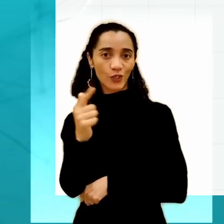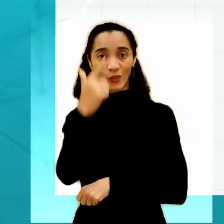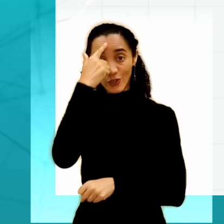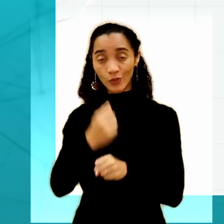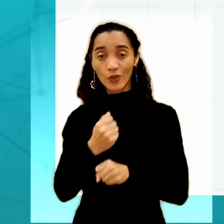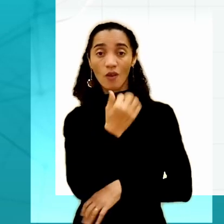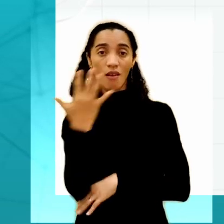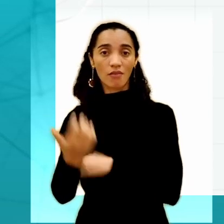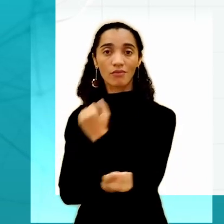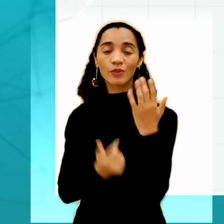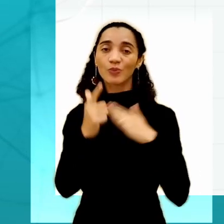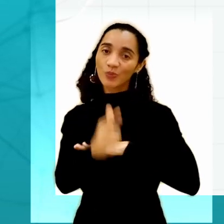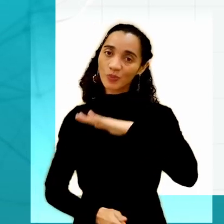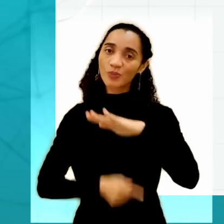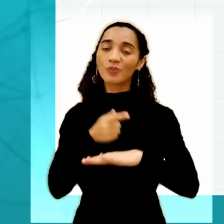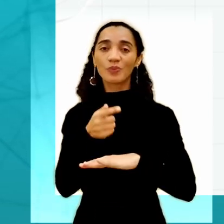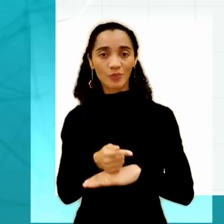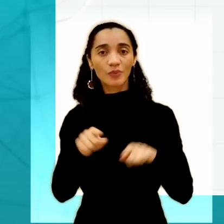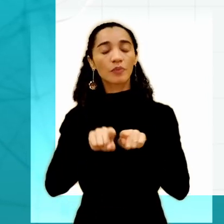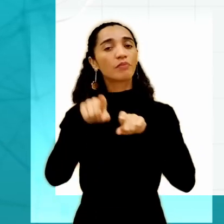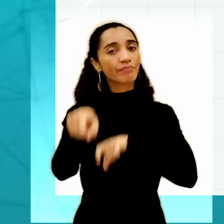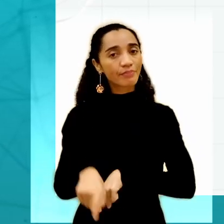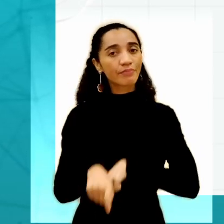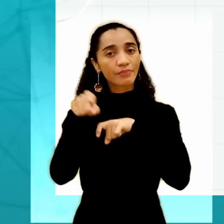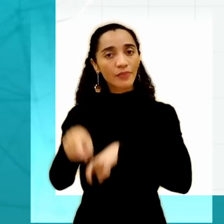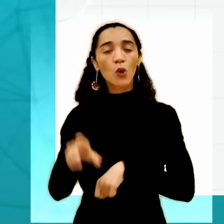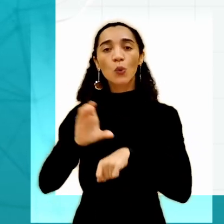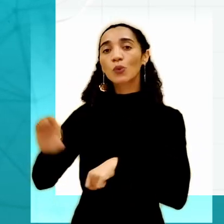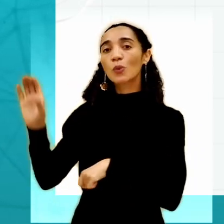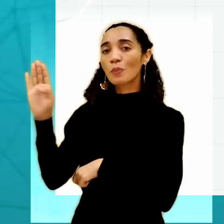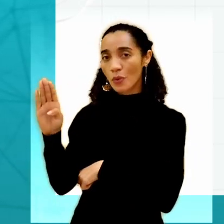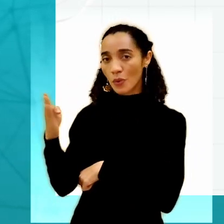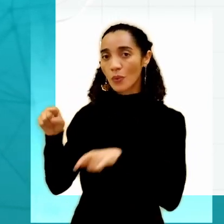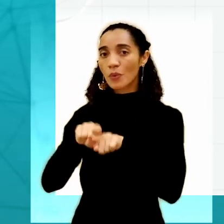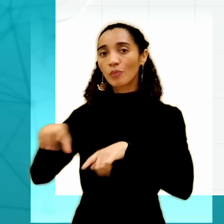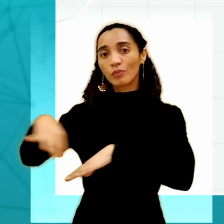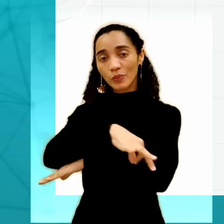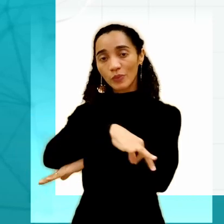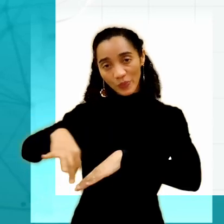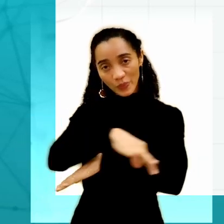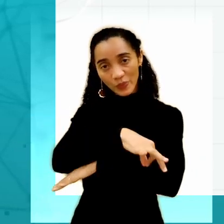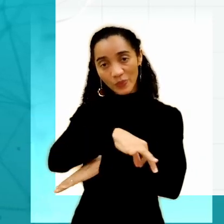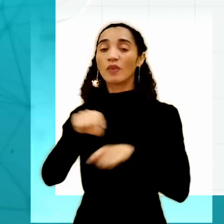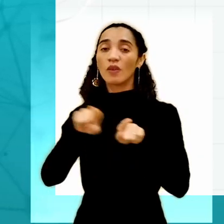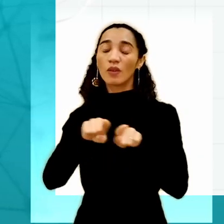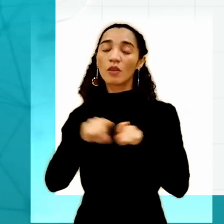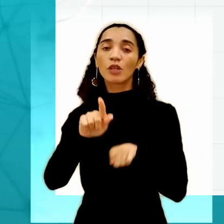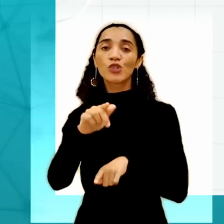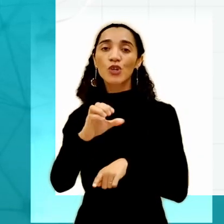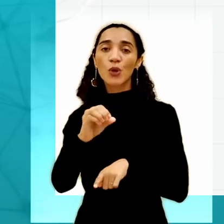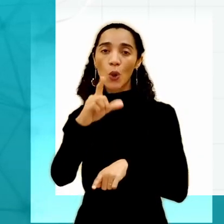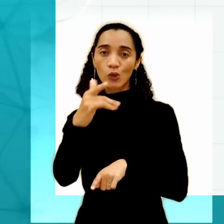Geografia, Gestão Ambiental, Geoprocessamento, Agronomia, Biologia, Arquitetura e